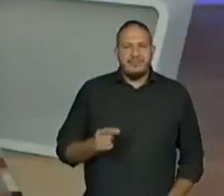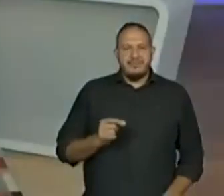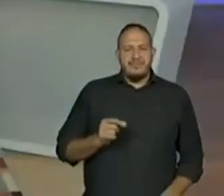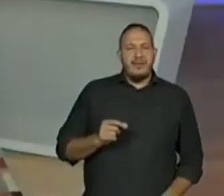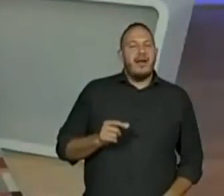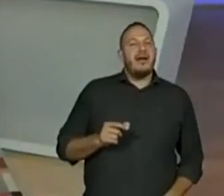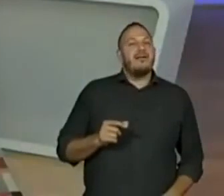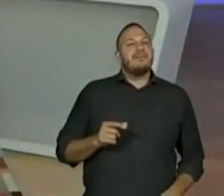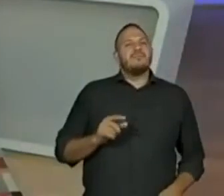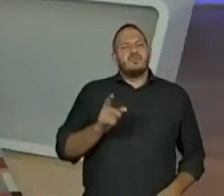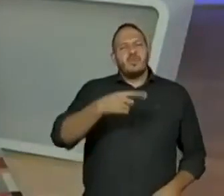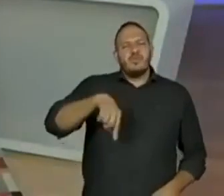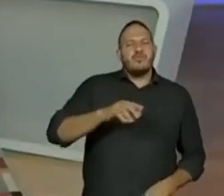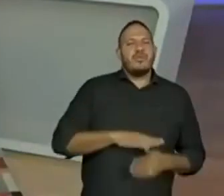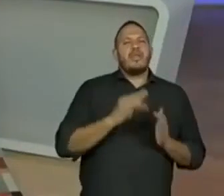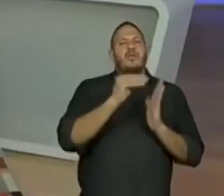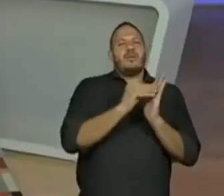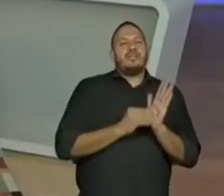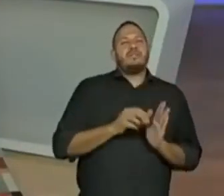colocando sim.